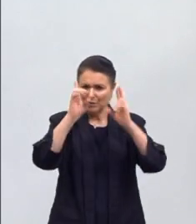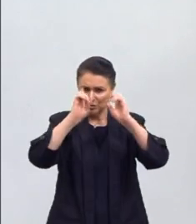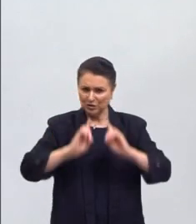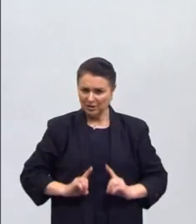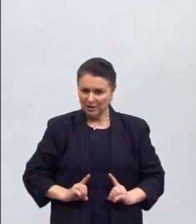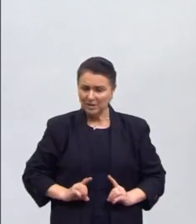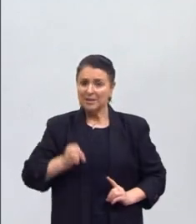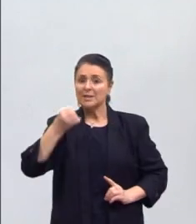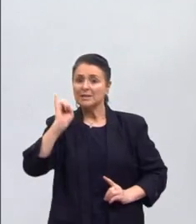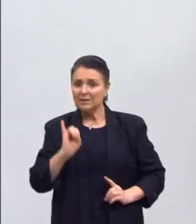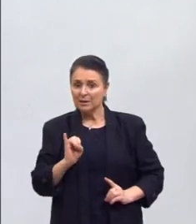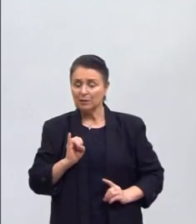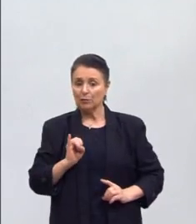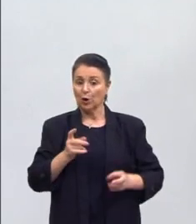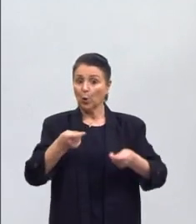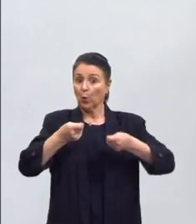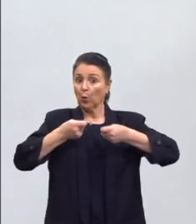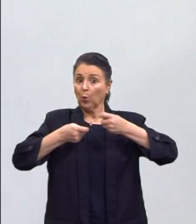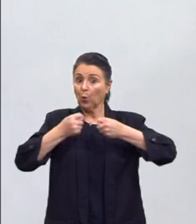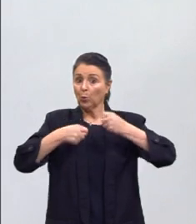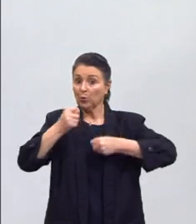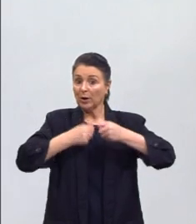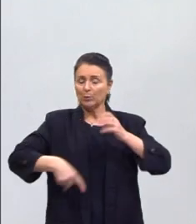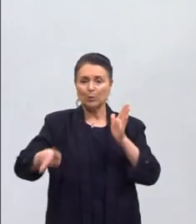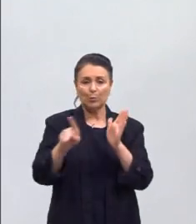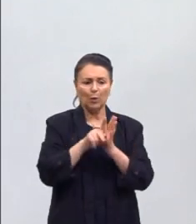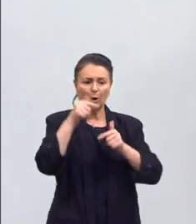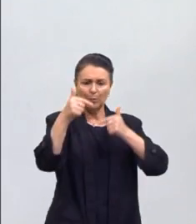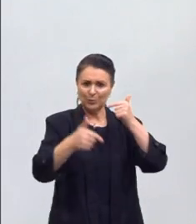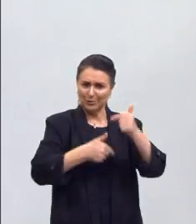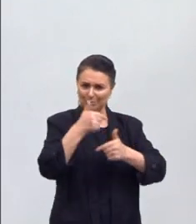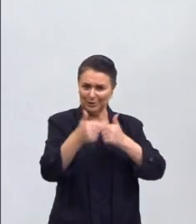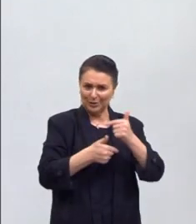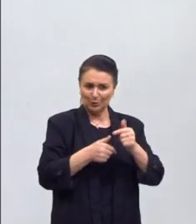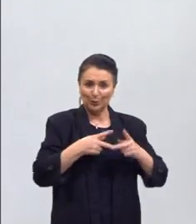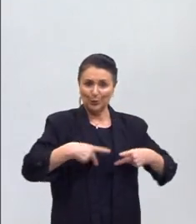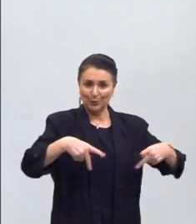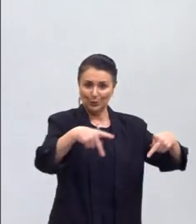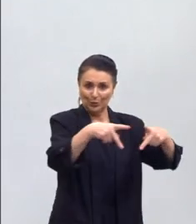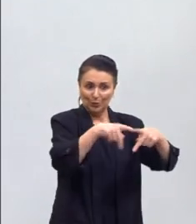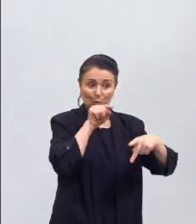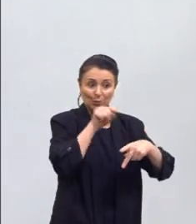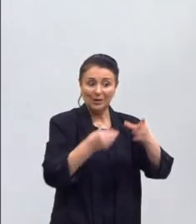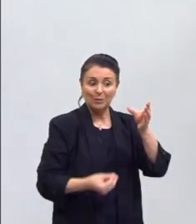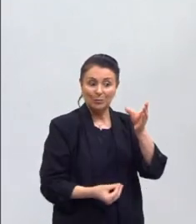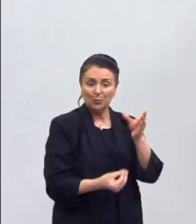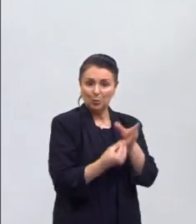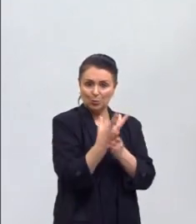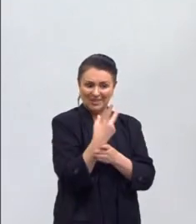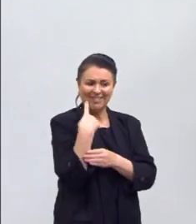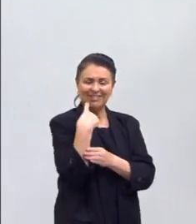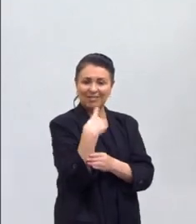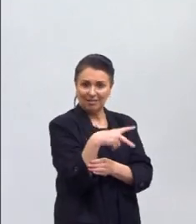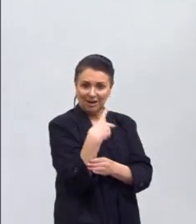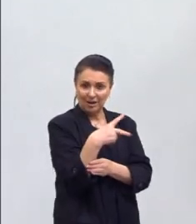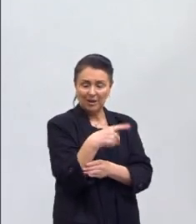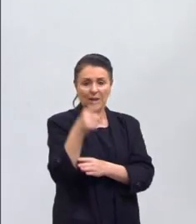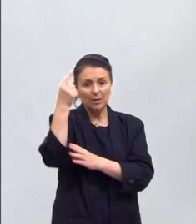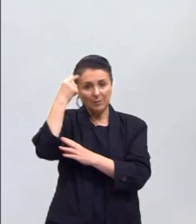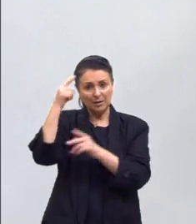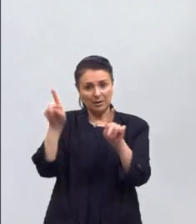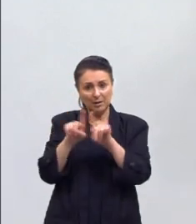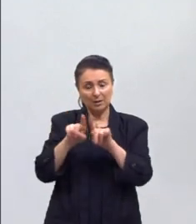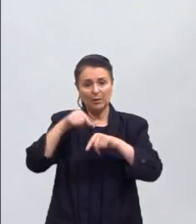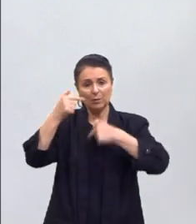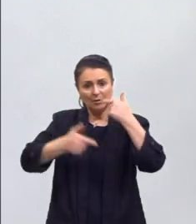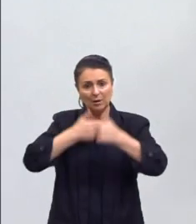ele for controlado pelos trabalhadores, quando aquilo que o trabalhador produzir pertencer a ele. E pensar também em